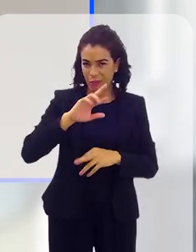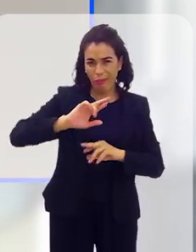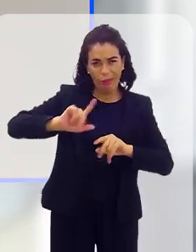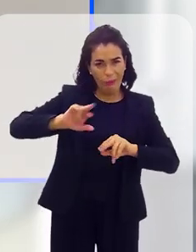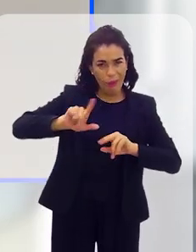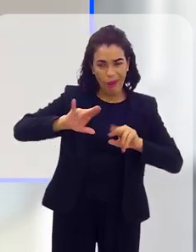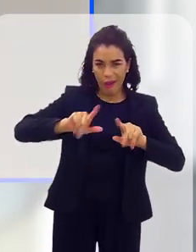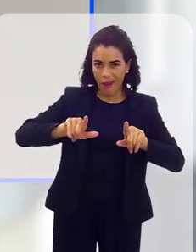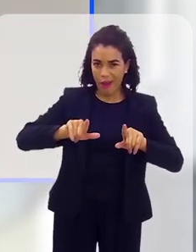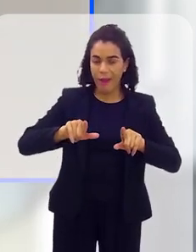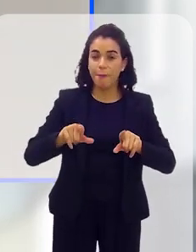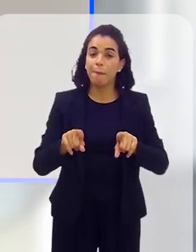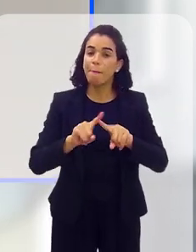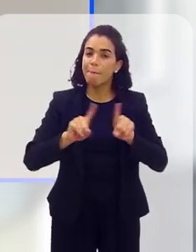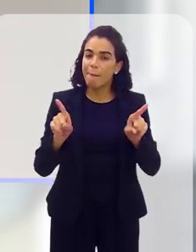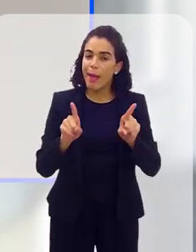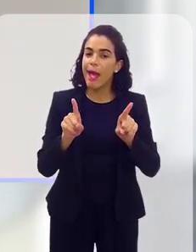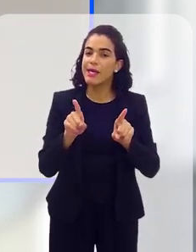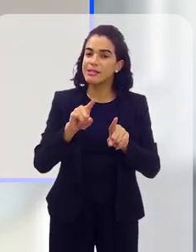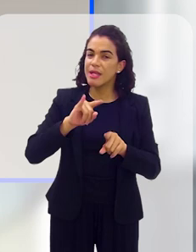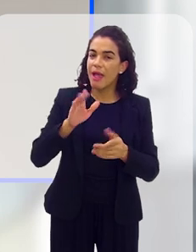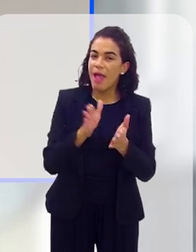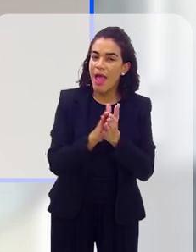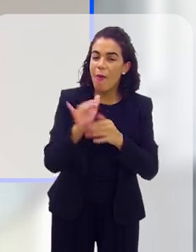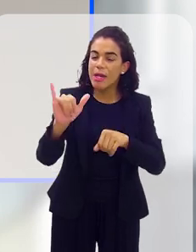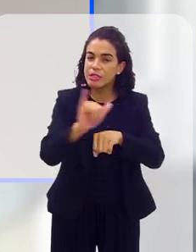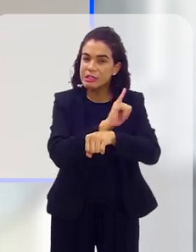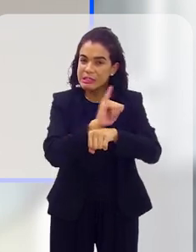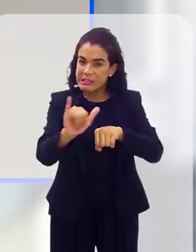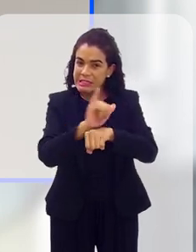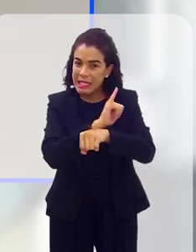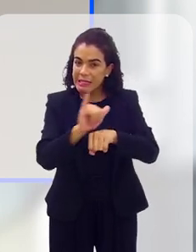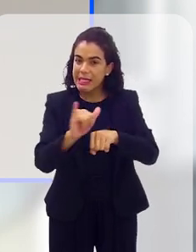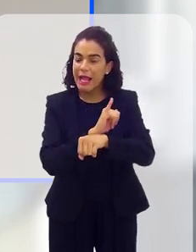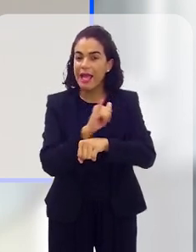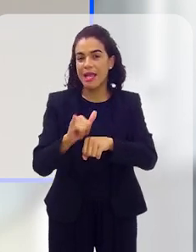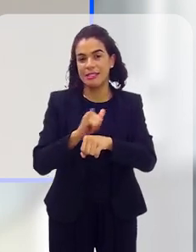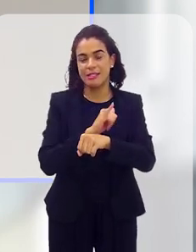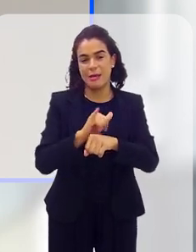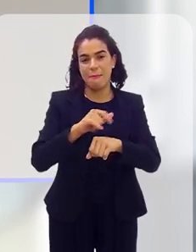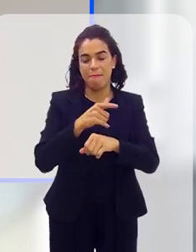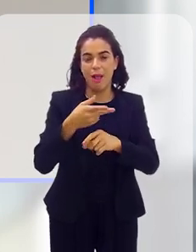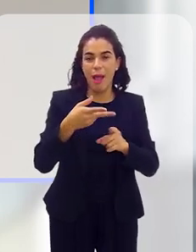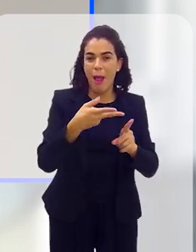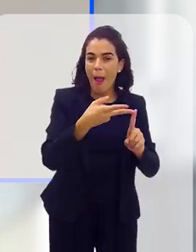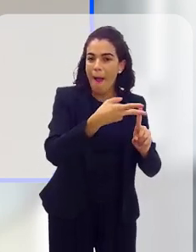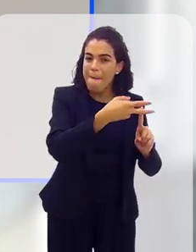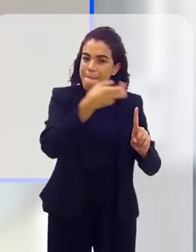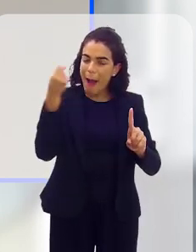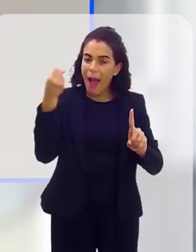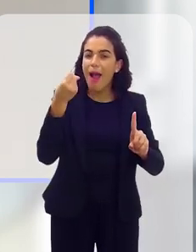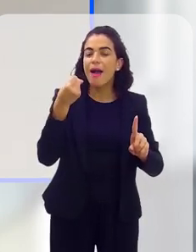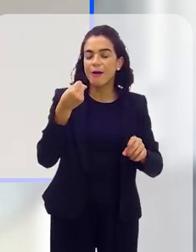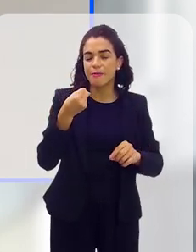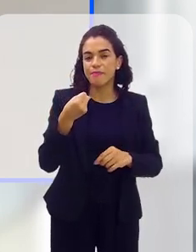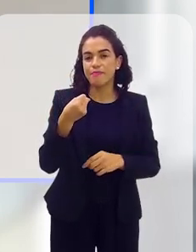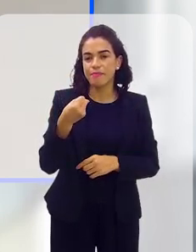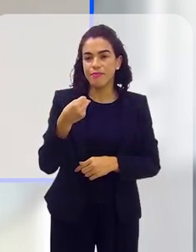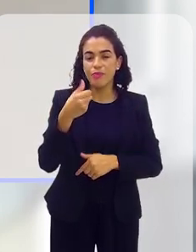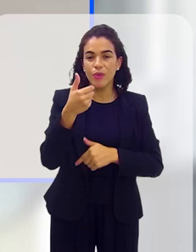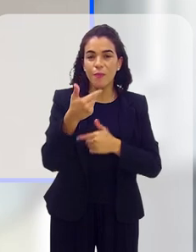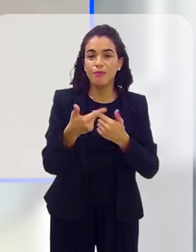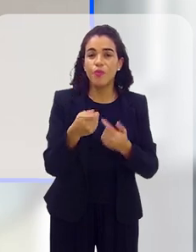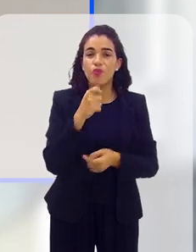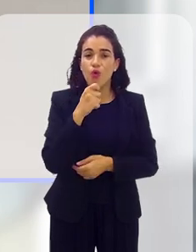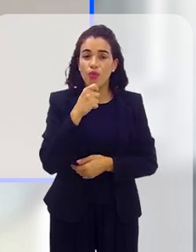mas é um grande ensejo, uma grande porta aberta para a exploração quando o trabalhador está